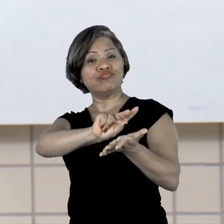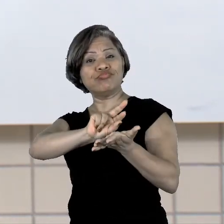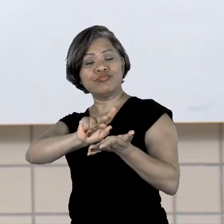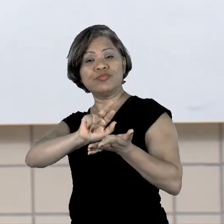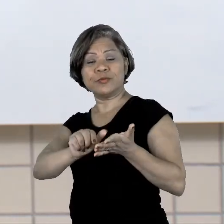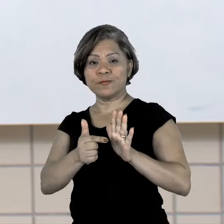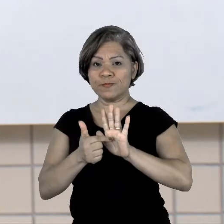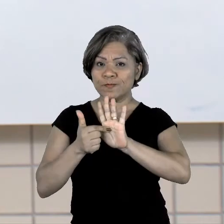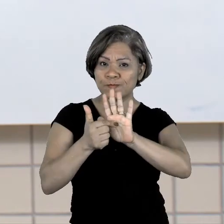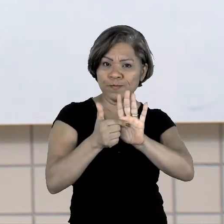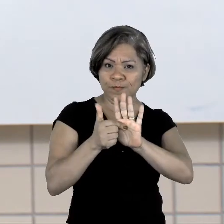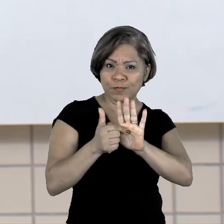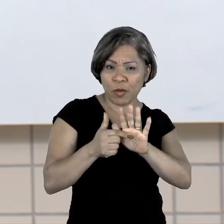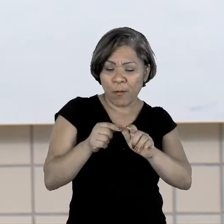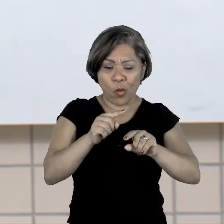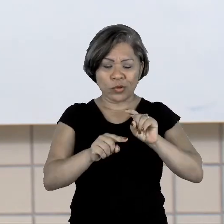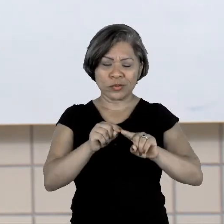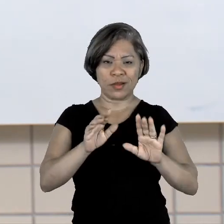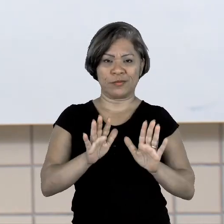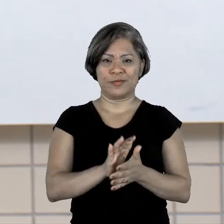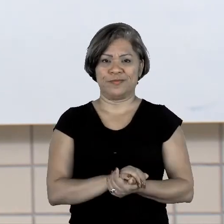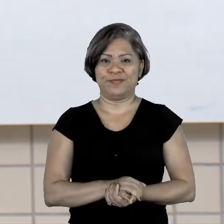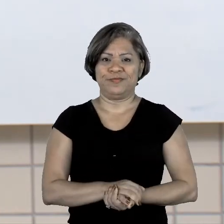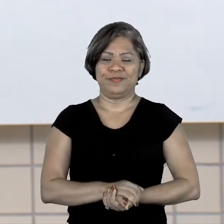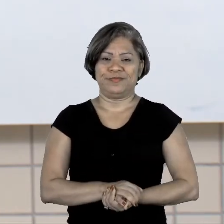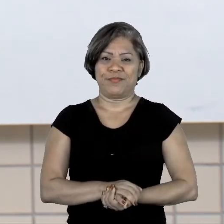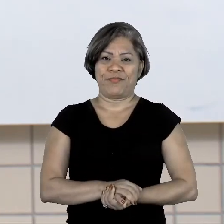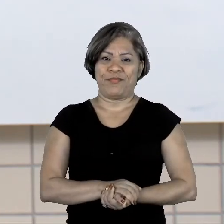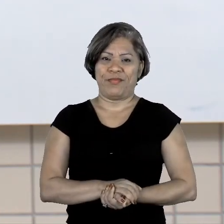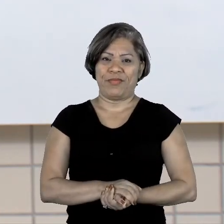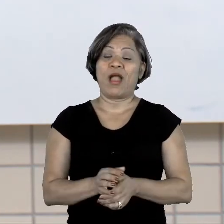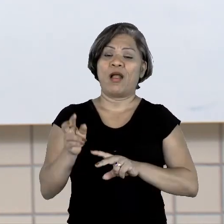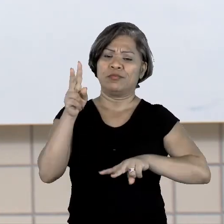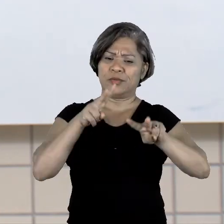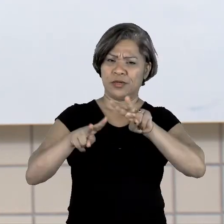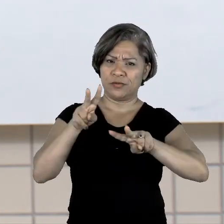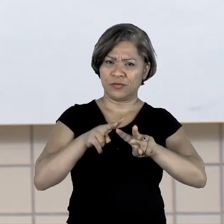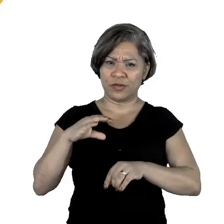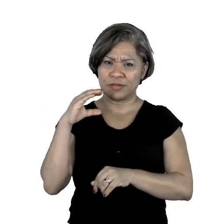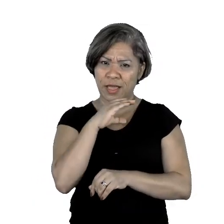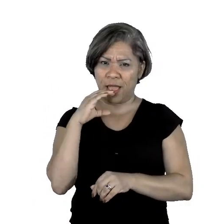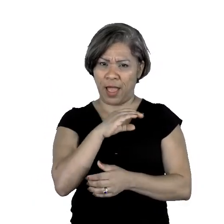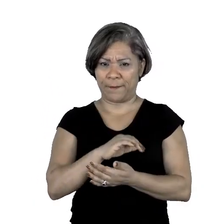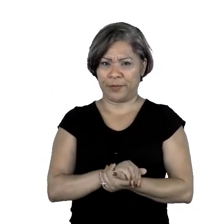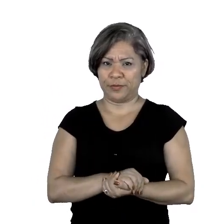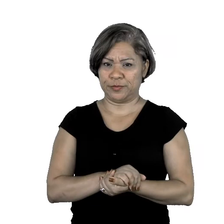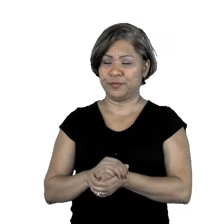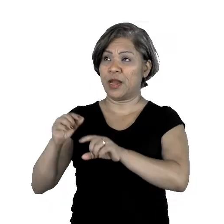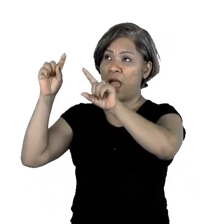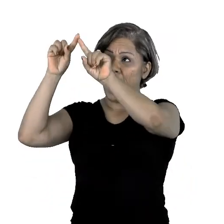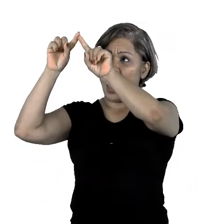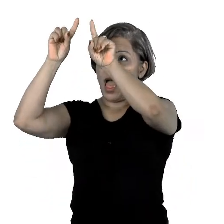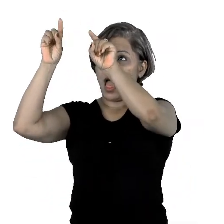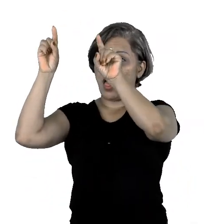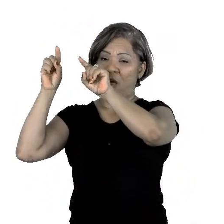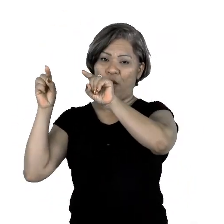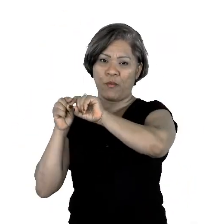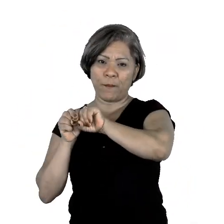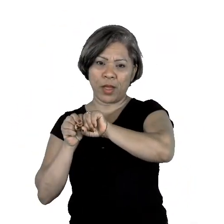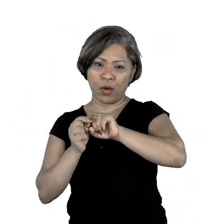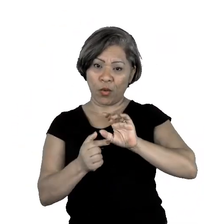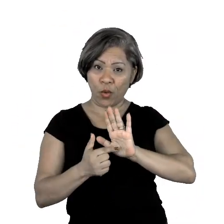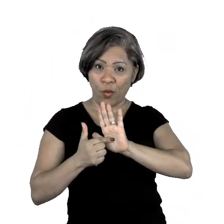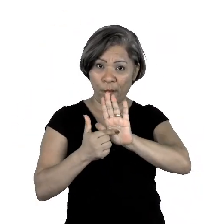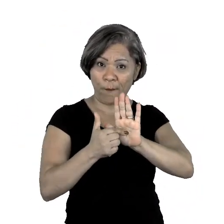algo. Certinho? Vamos só fazer uma análise rapidinho da tirinha. Os balões apresentam fala